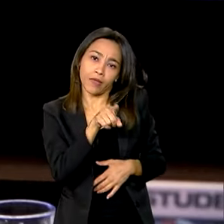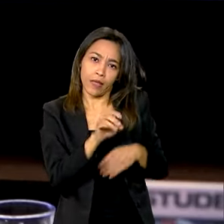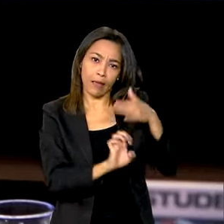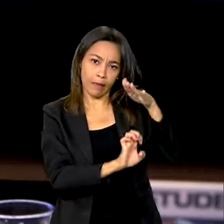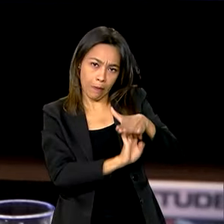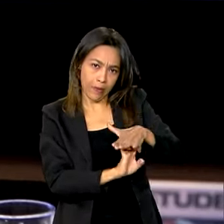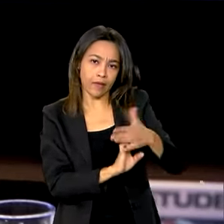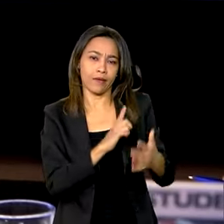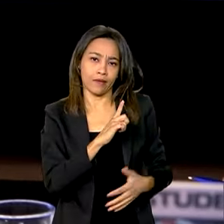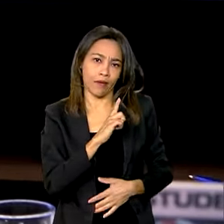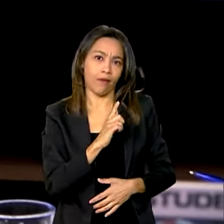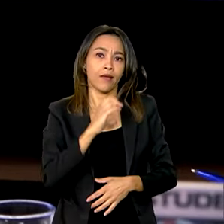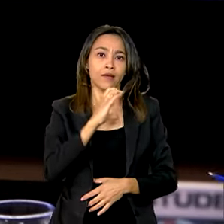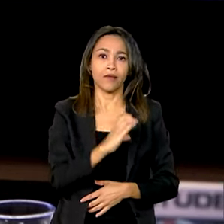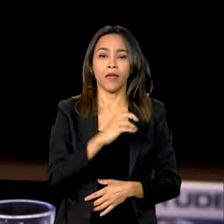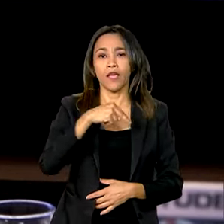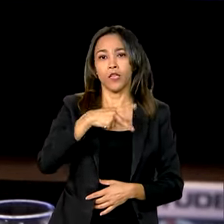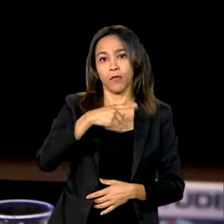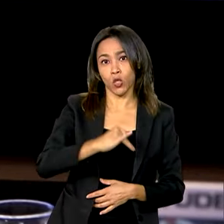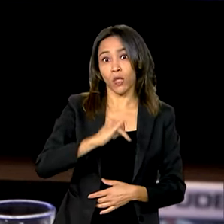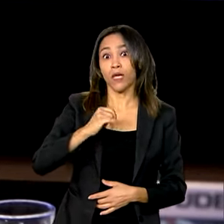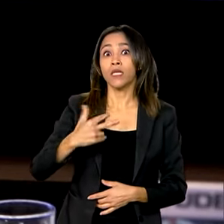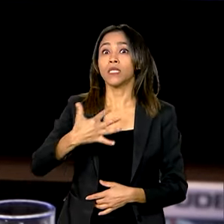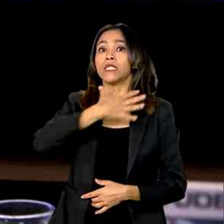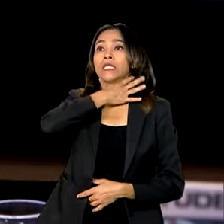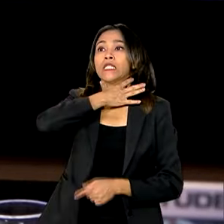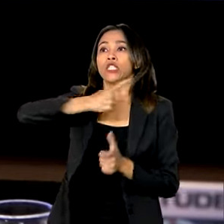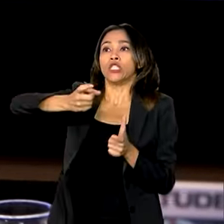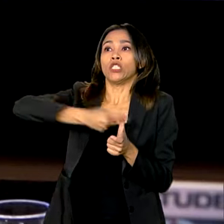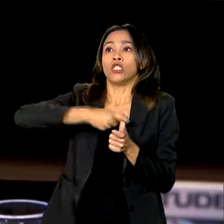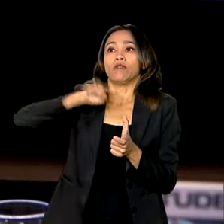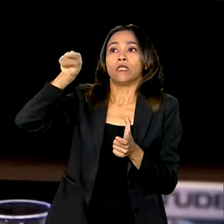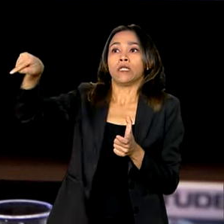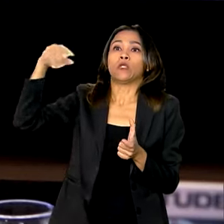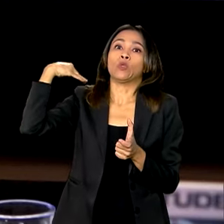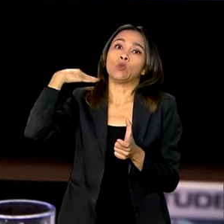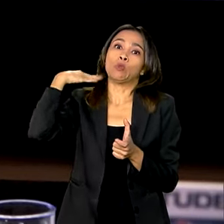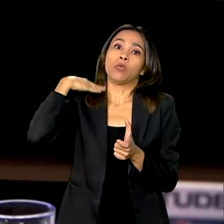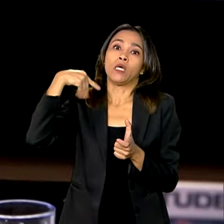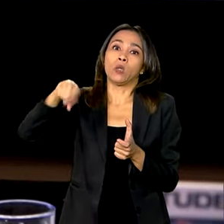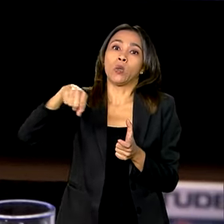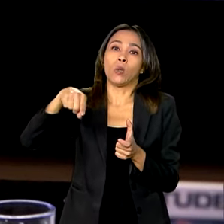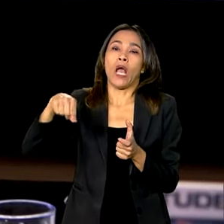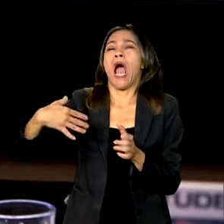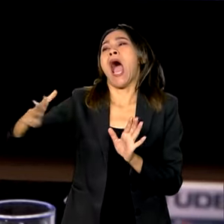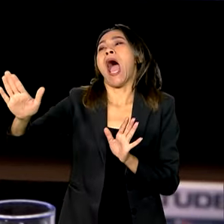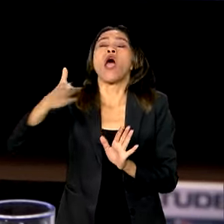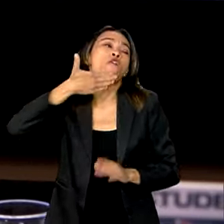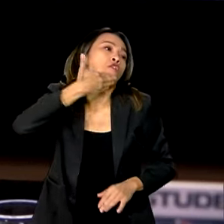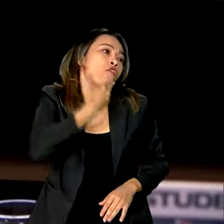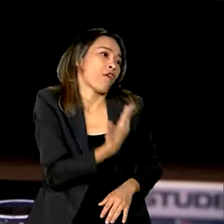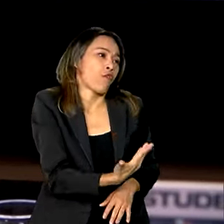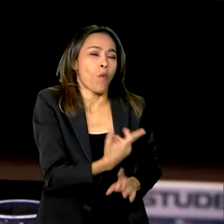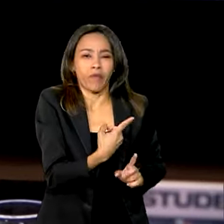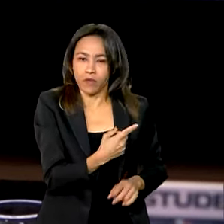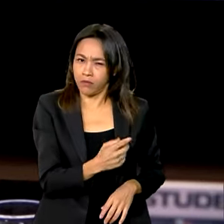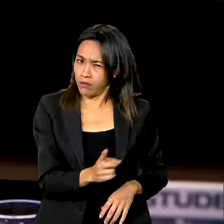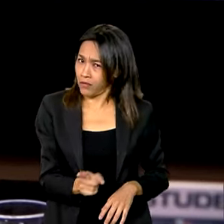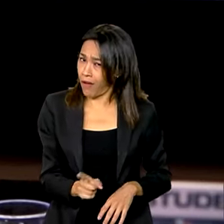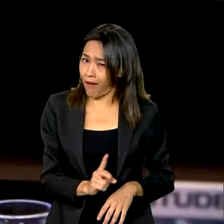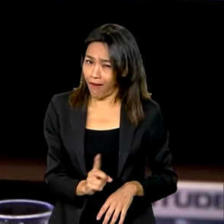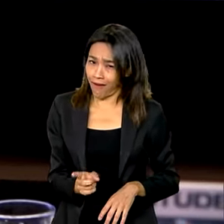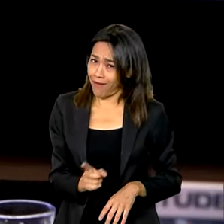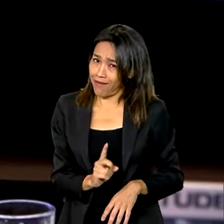CNPJ, e devem em qualquer banco, você vai no banco, o banco não está fazendo nenhum favor para você. O banco, quando ele desenrola